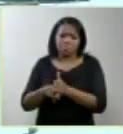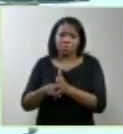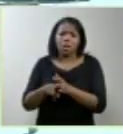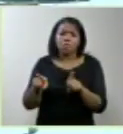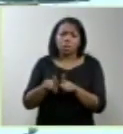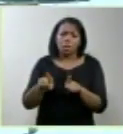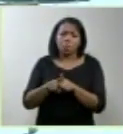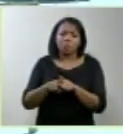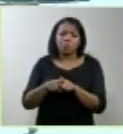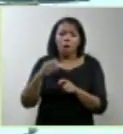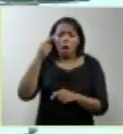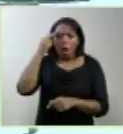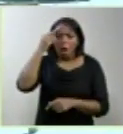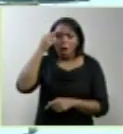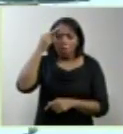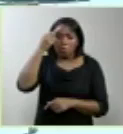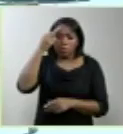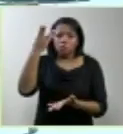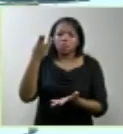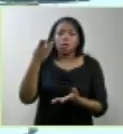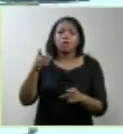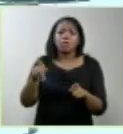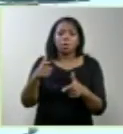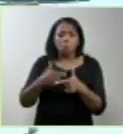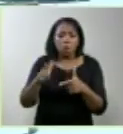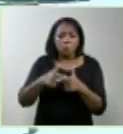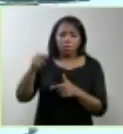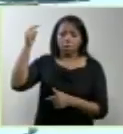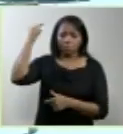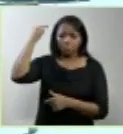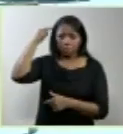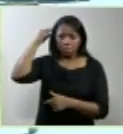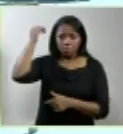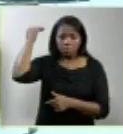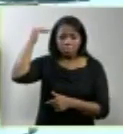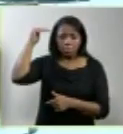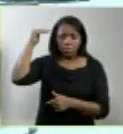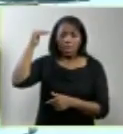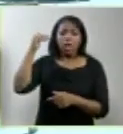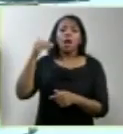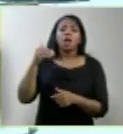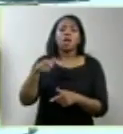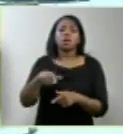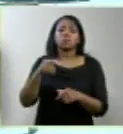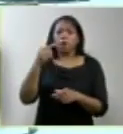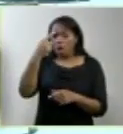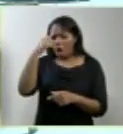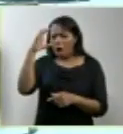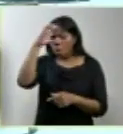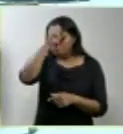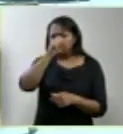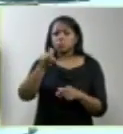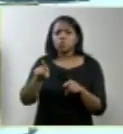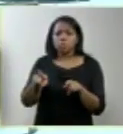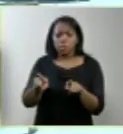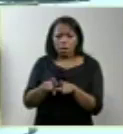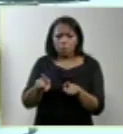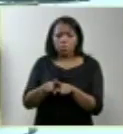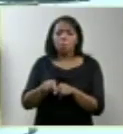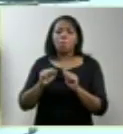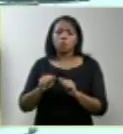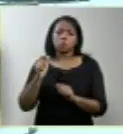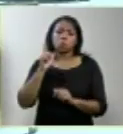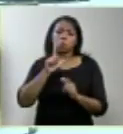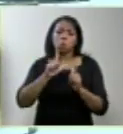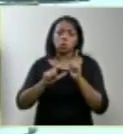estado da consciência em crianças com anencefalia, para que uma melhor compreensão dessa condição possa ser conseguida